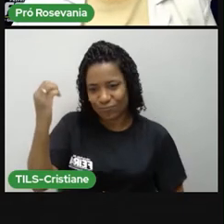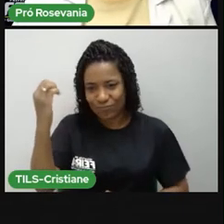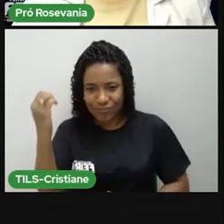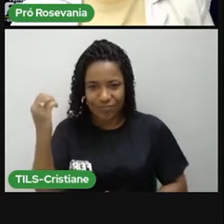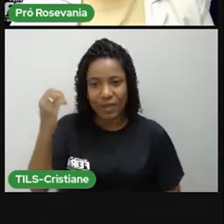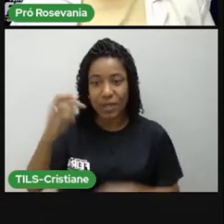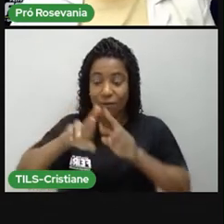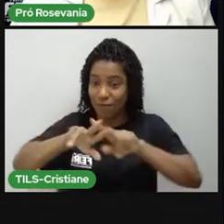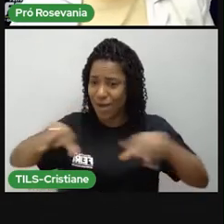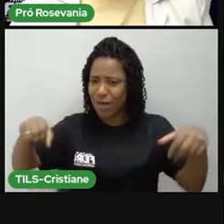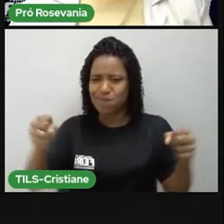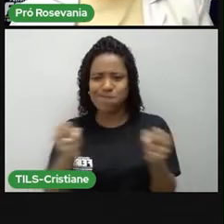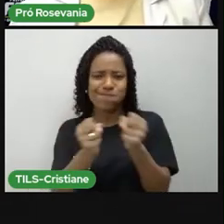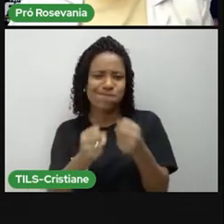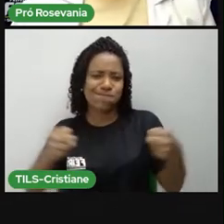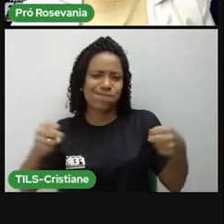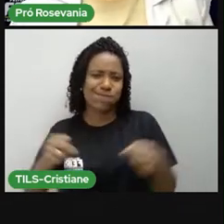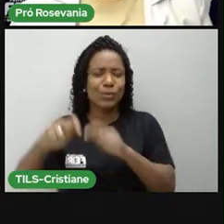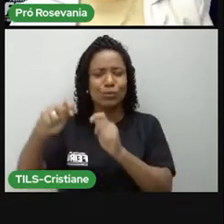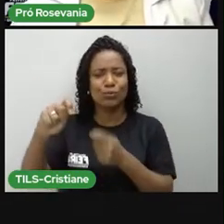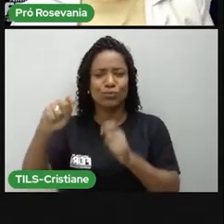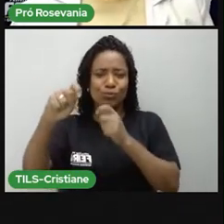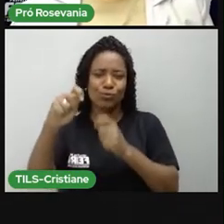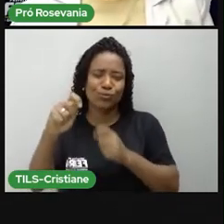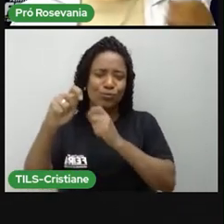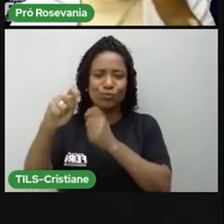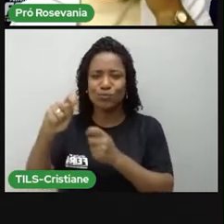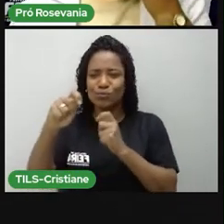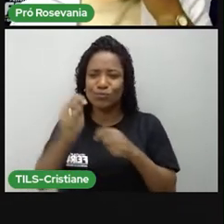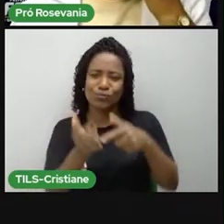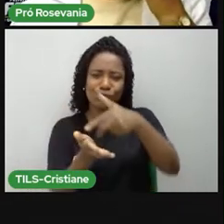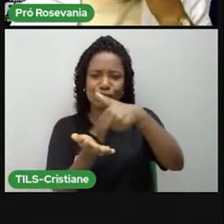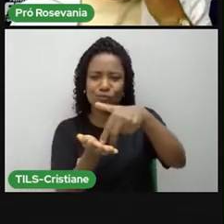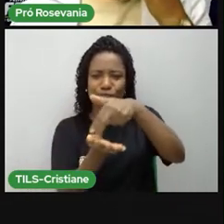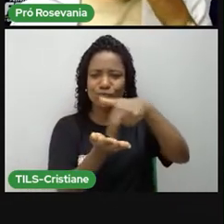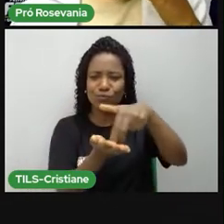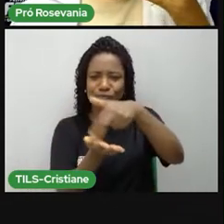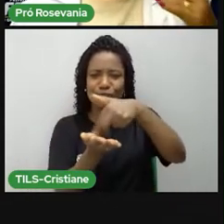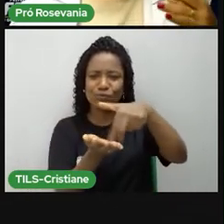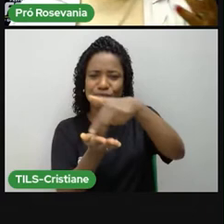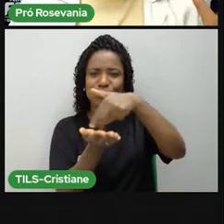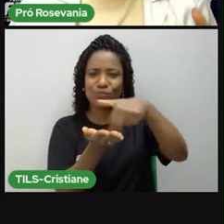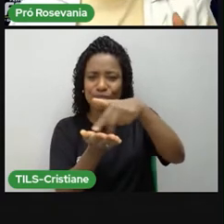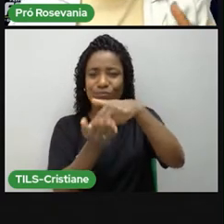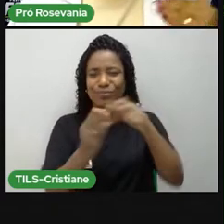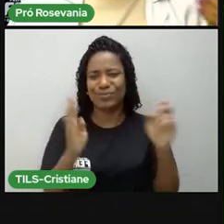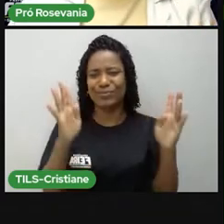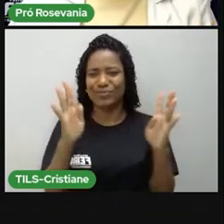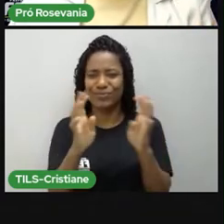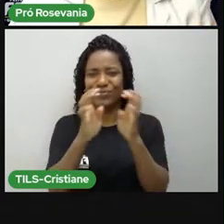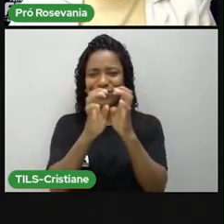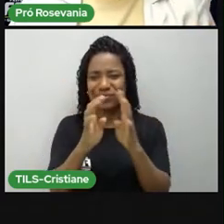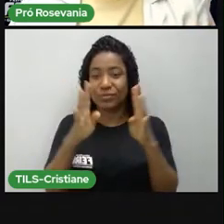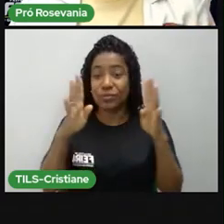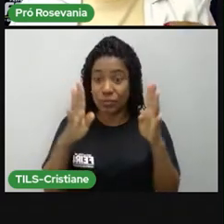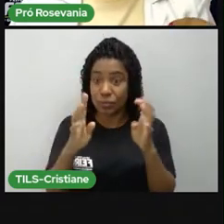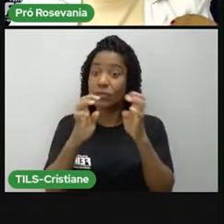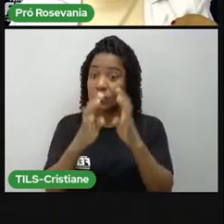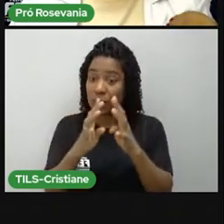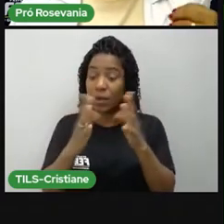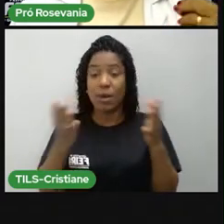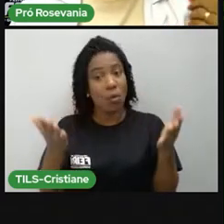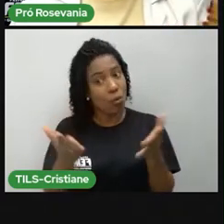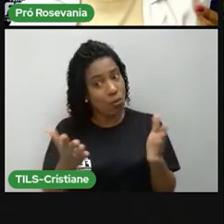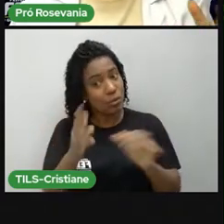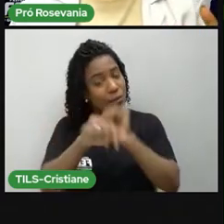triângulo, safona, e todo mundo lá naquele maior arrastapé, né, bem tradicional mesmo da gente. Claro que mudou hoje, já tá,